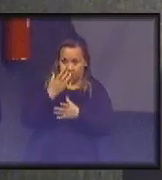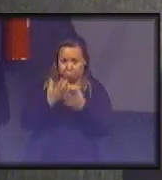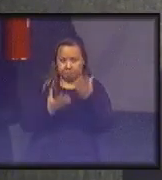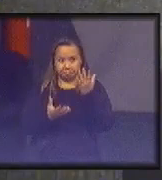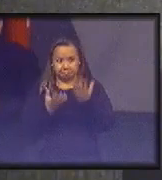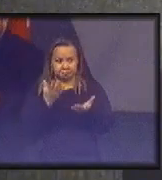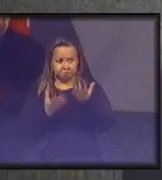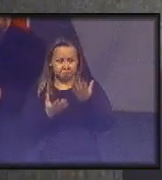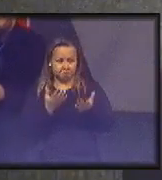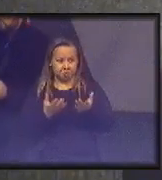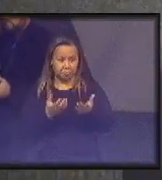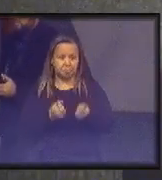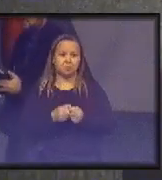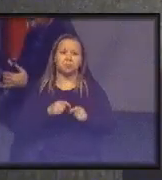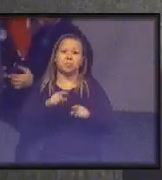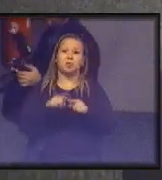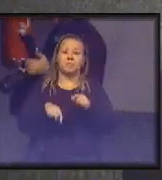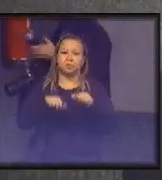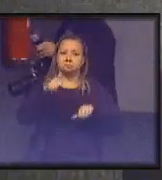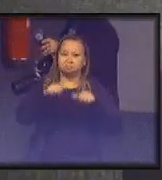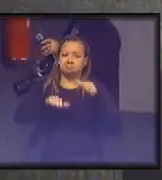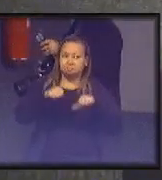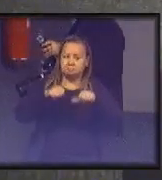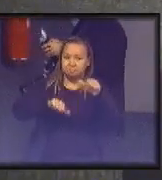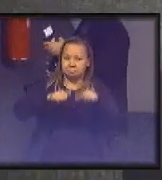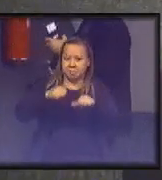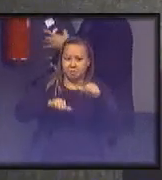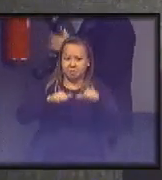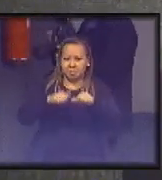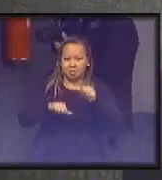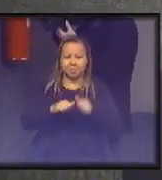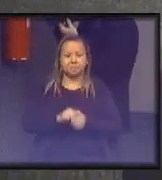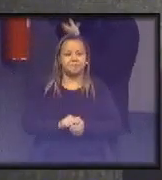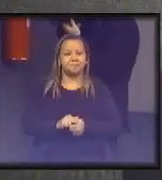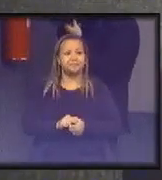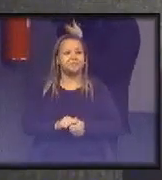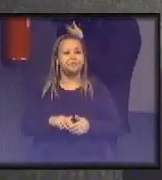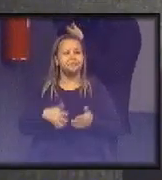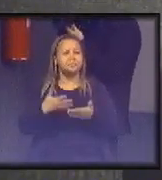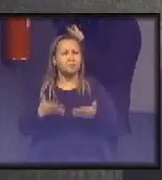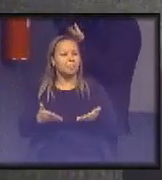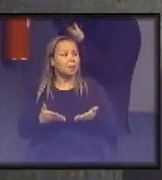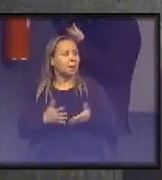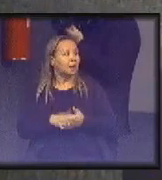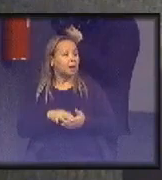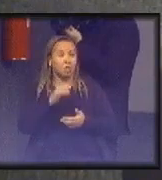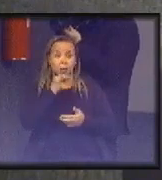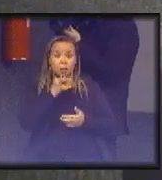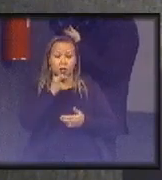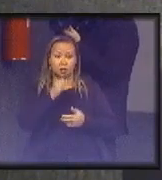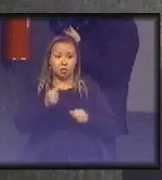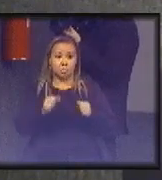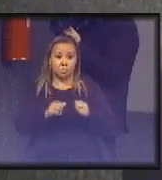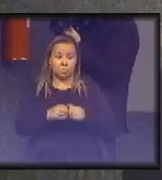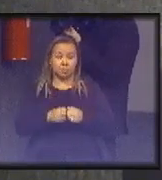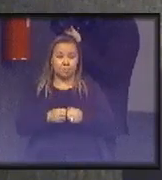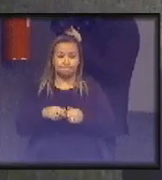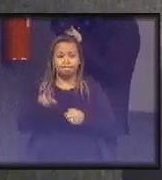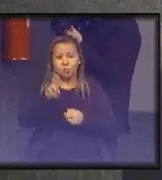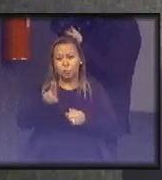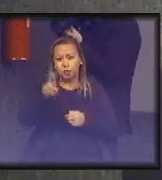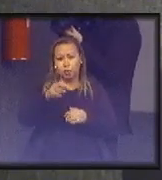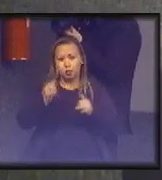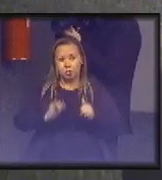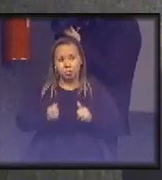faz uma padronização das variáveis. Então, essa é nossa matriz, não dá para a gente entrar em detalhes, mas, por exemplo, o consumo de energia elétrica é igualmente